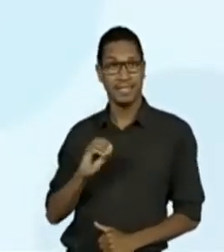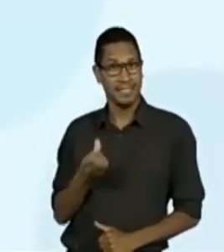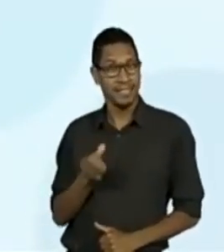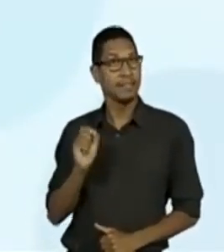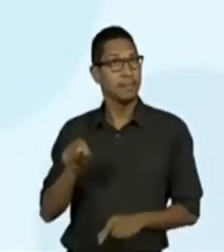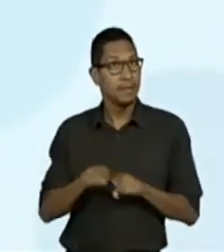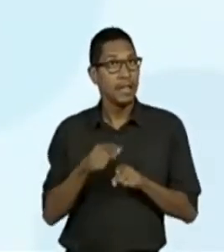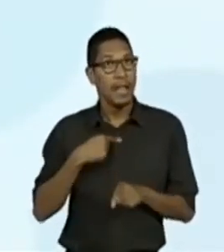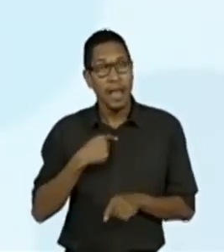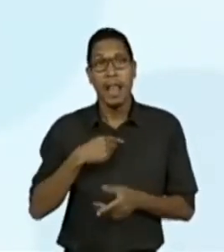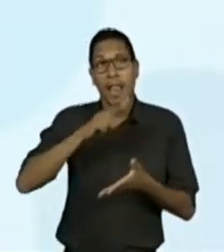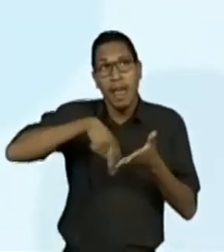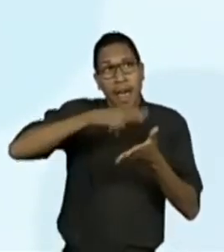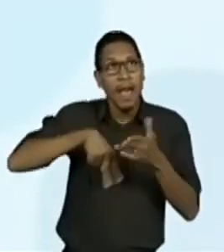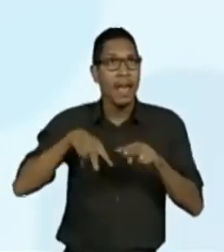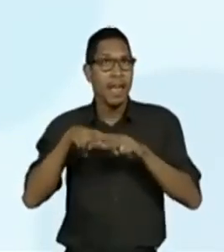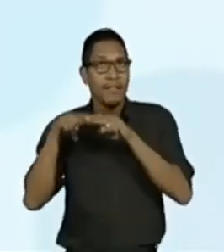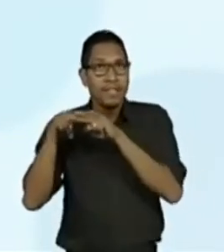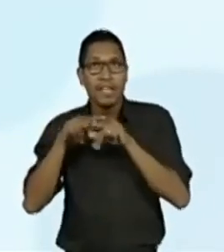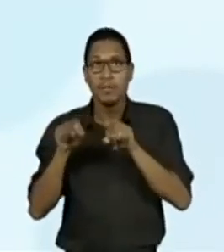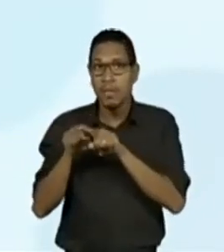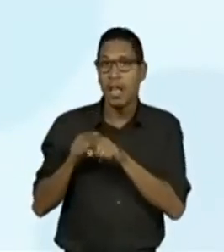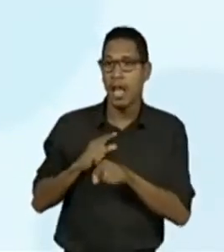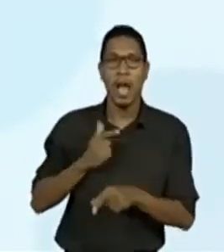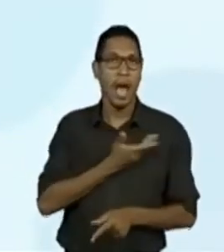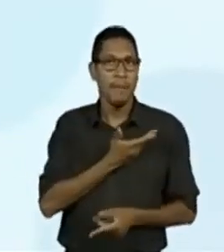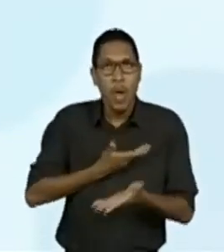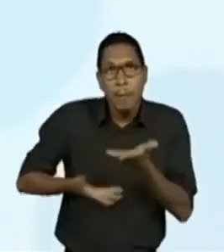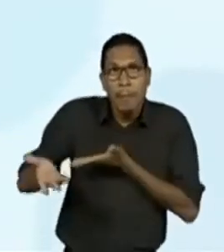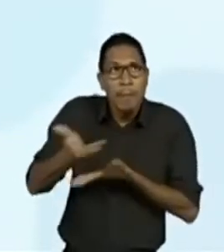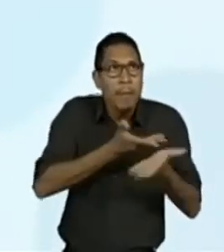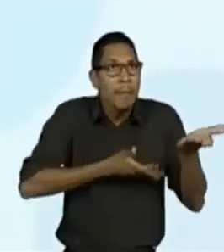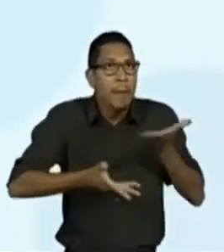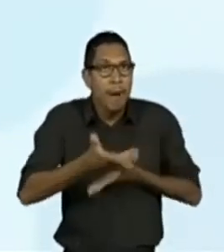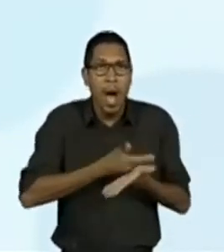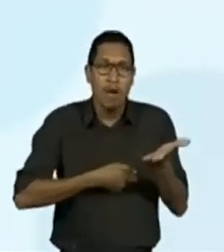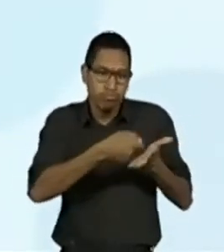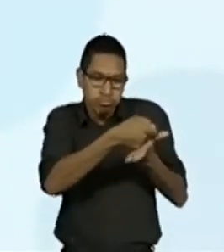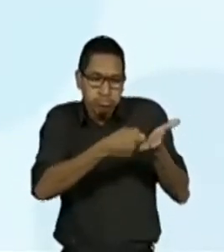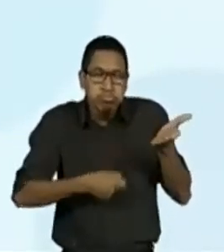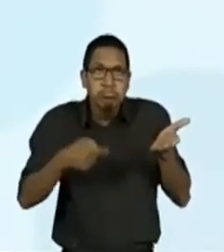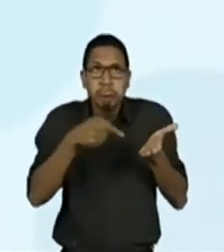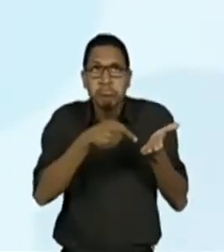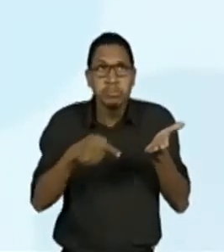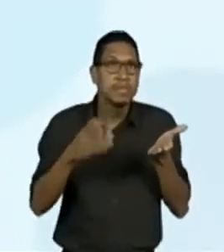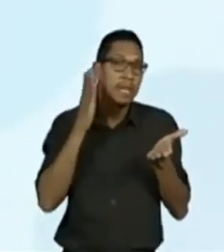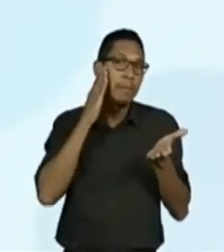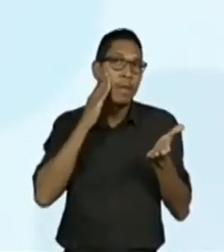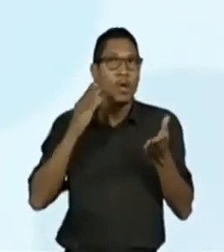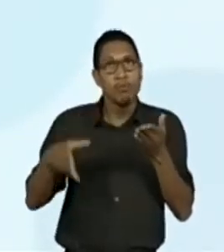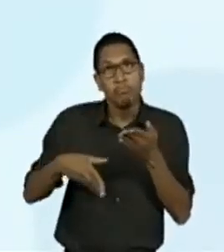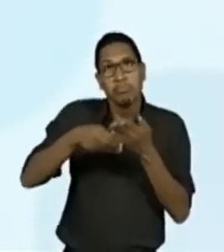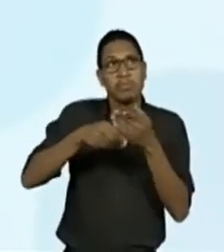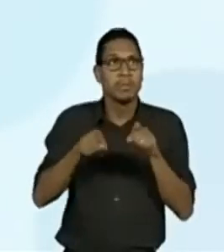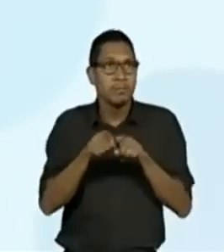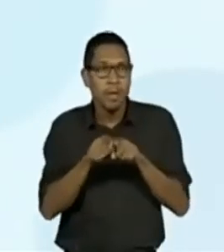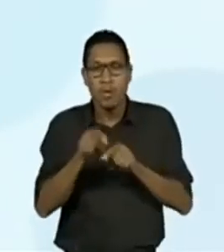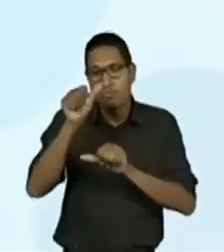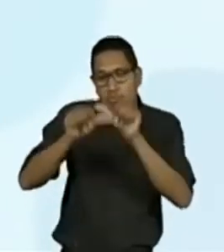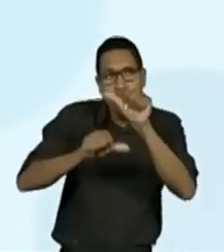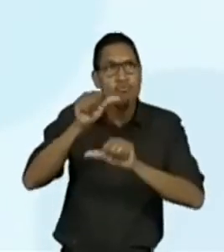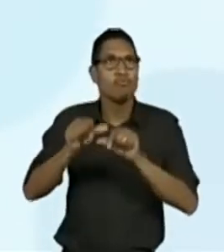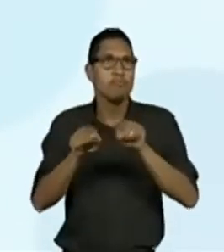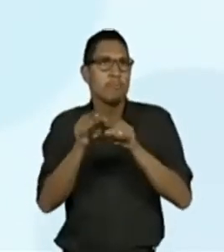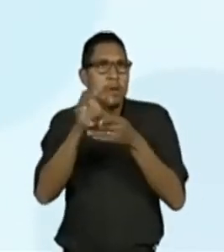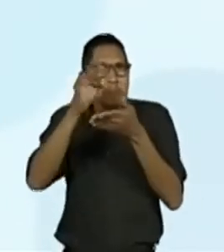colaboração com os colegas e com a ajuda do professor o texto produzido, fazendo cortes, acréscimos, reformulações